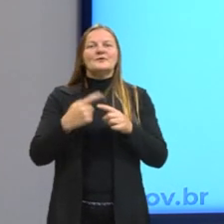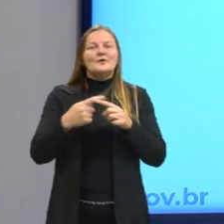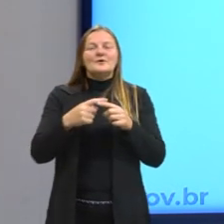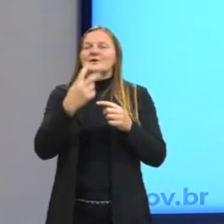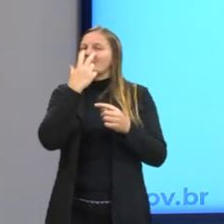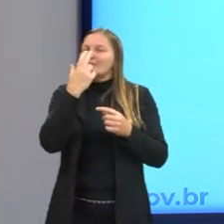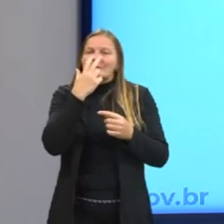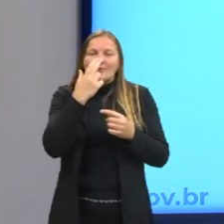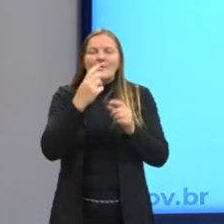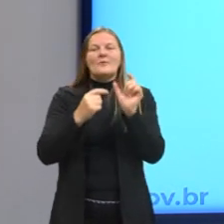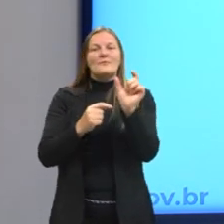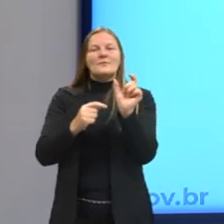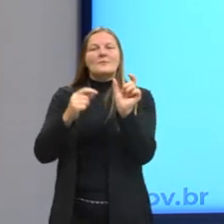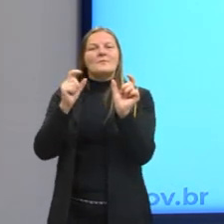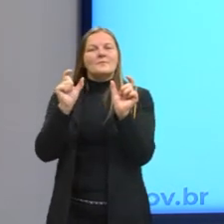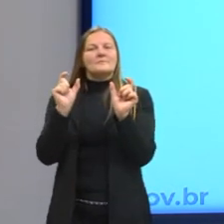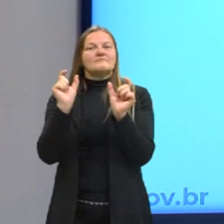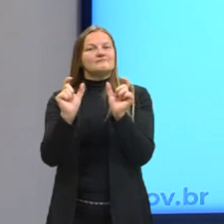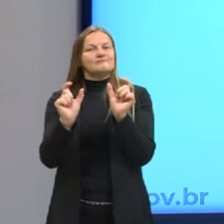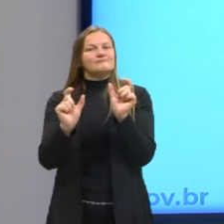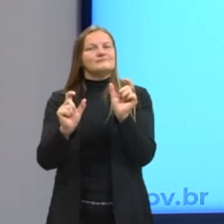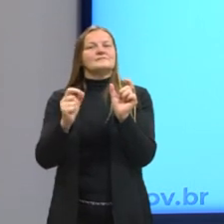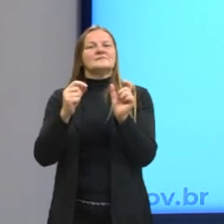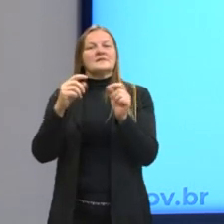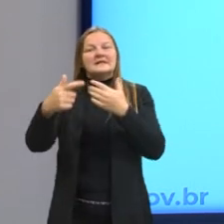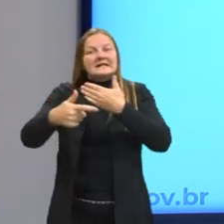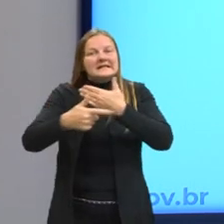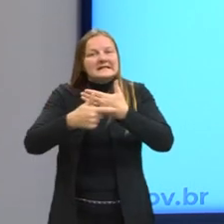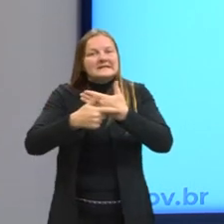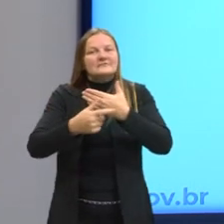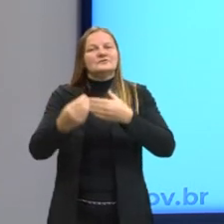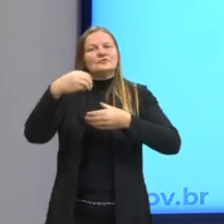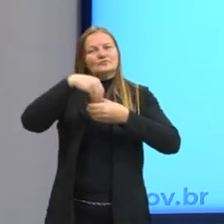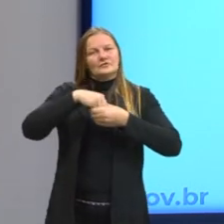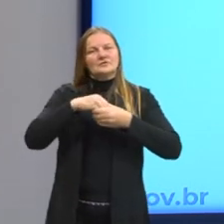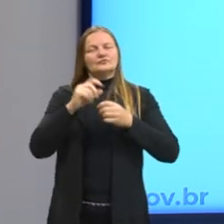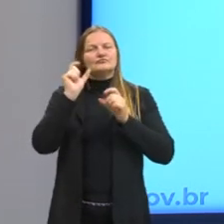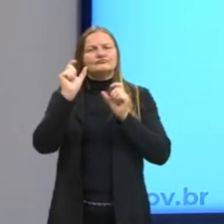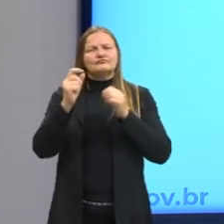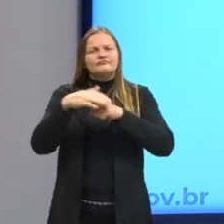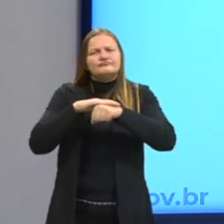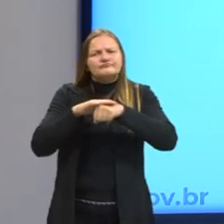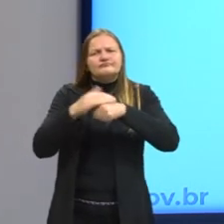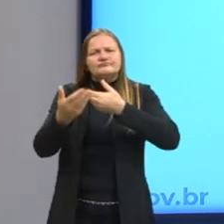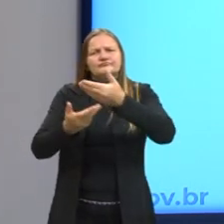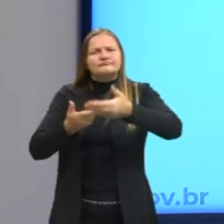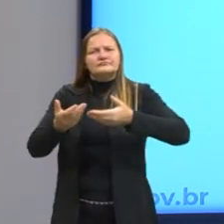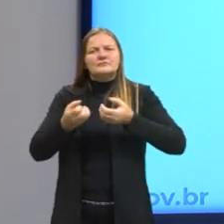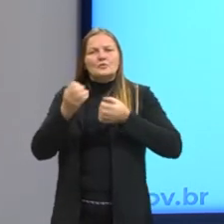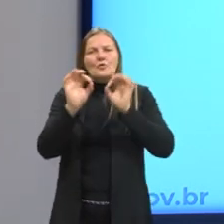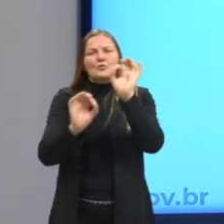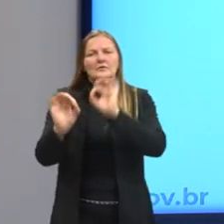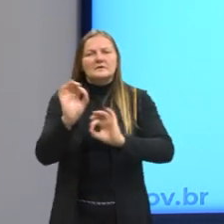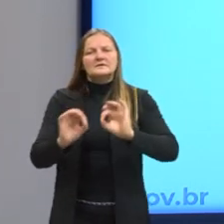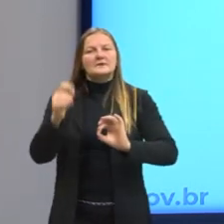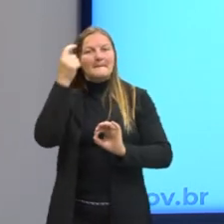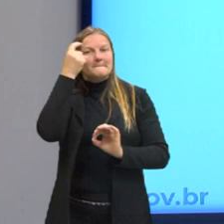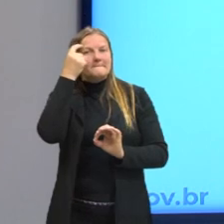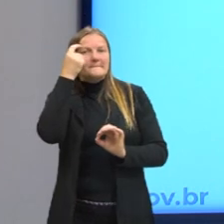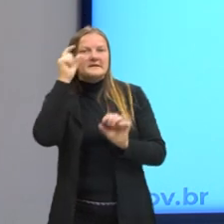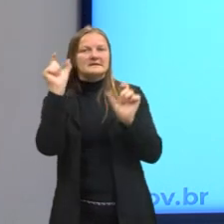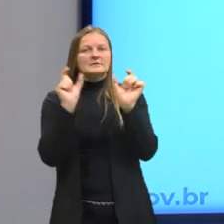as figuras de pensamento vão fazer essa tarefa de ambientar e organizar essas